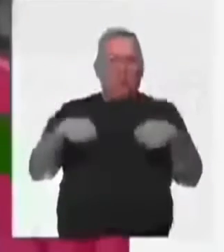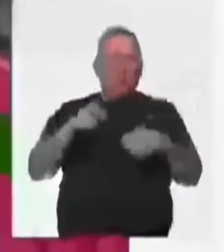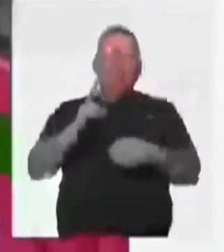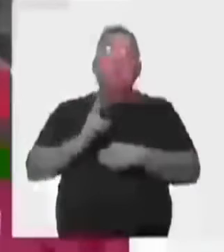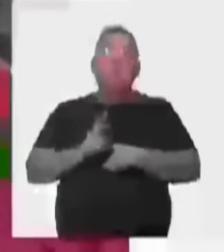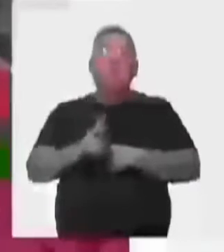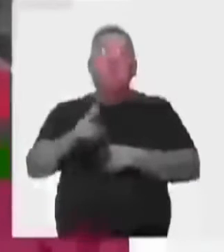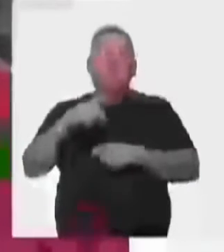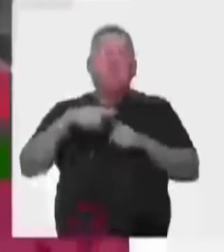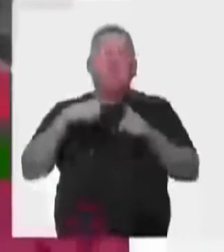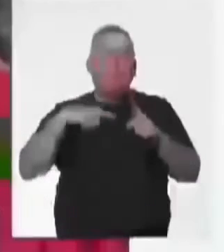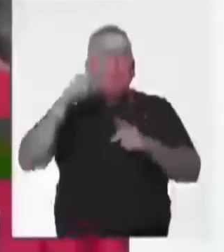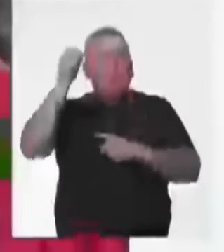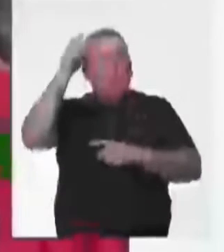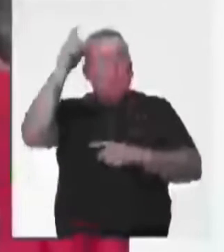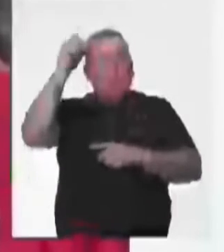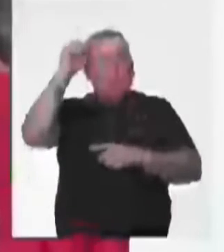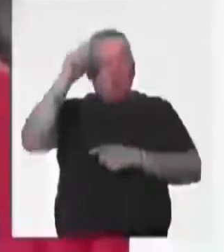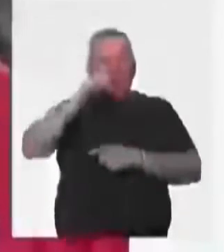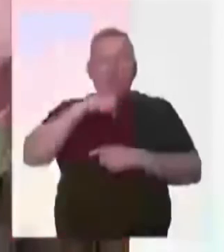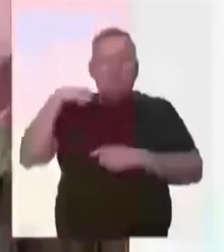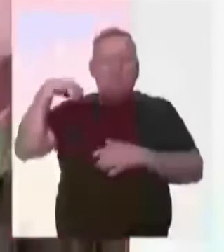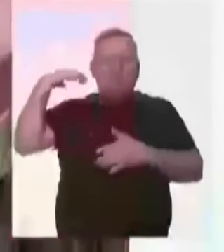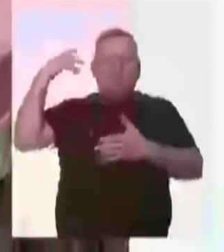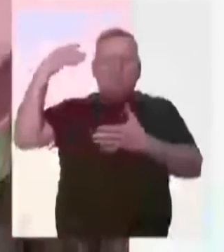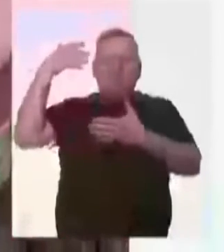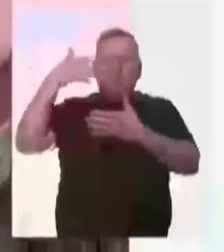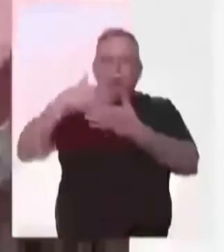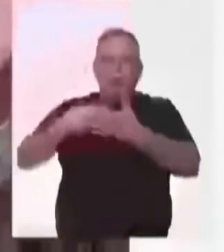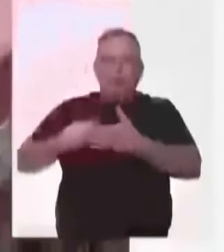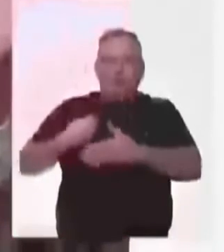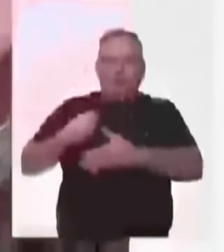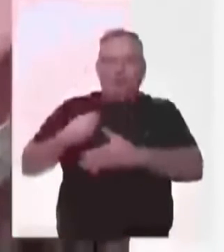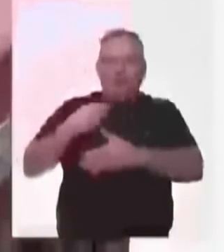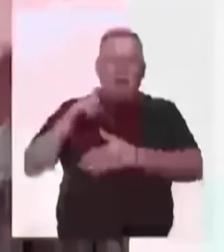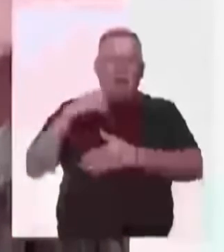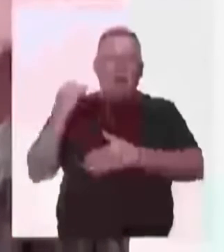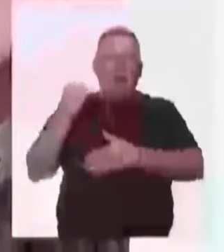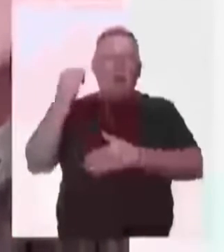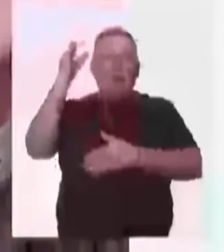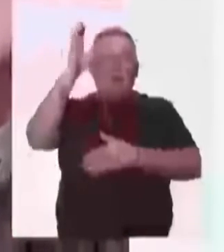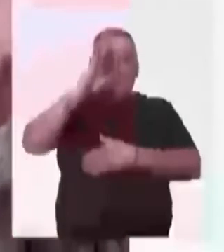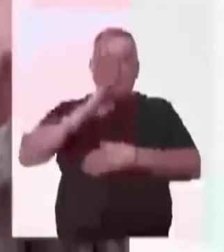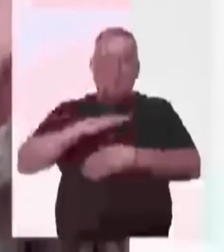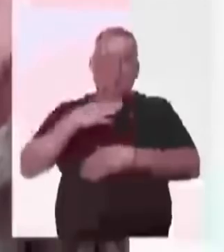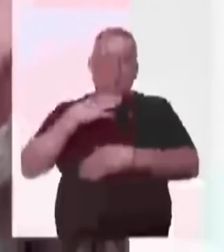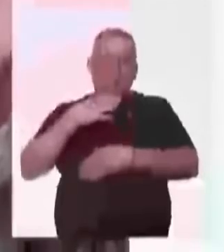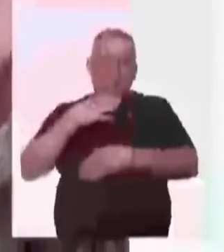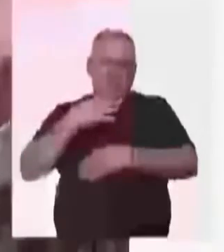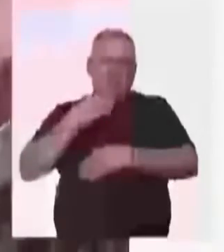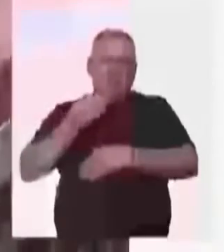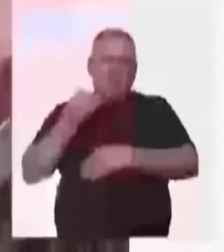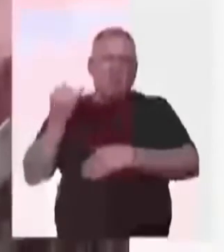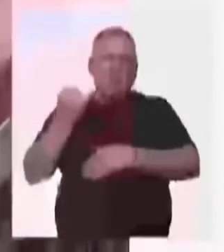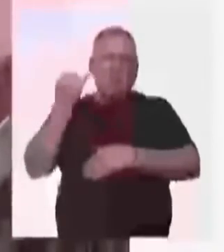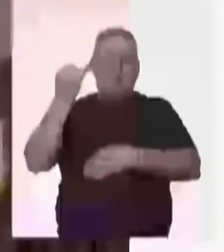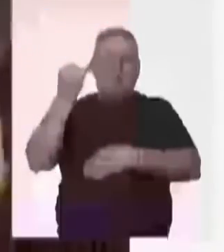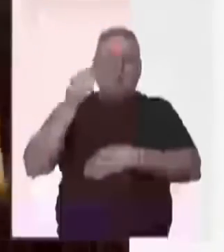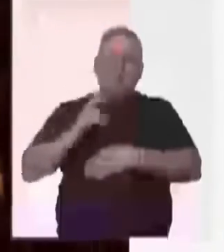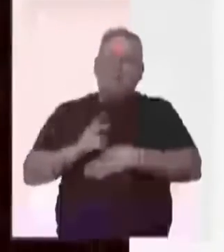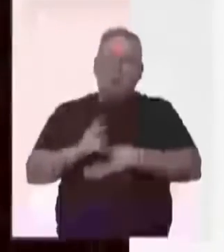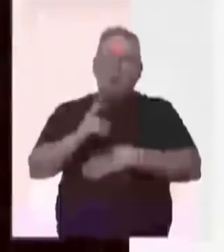uma cultura tão antiga, viva. É importante que o Brasil conheça e que o Brasil valorize, para que elas tenham exatamente continuidade.